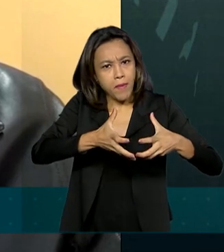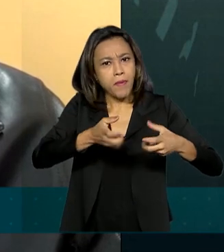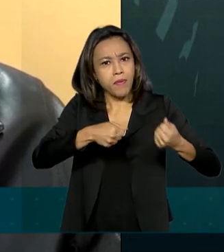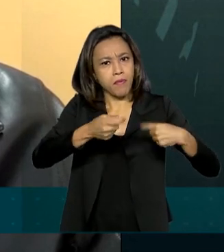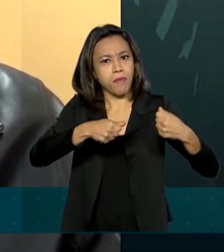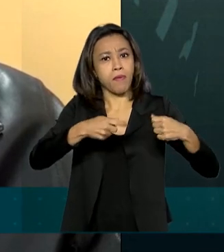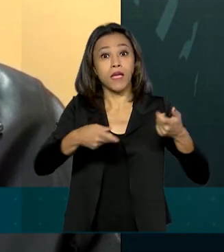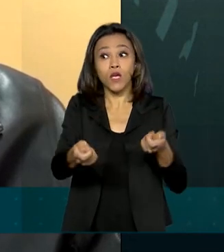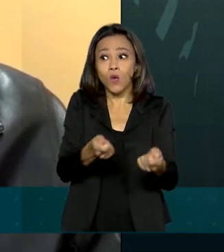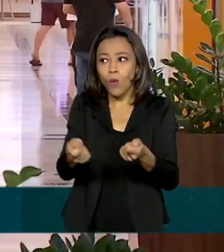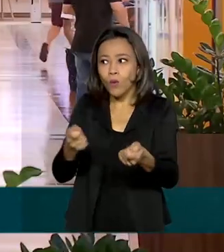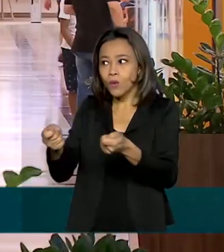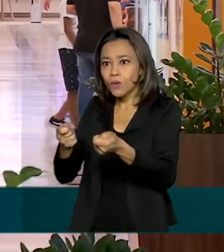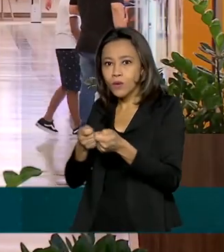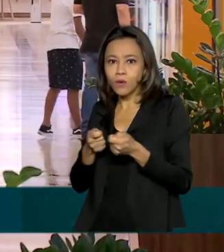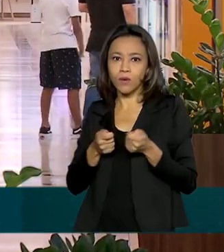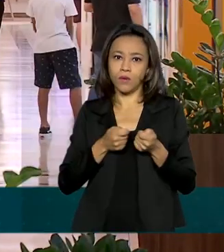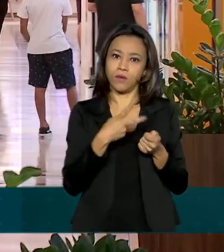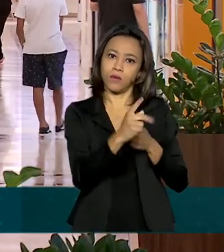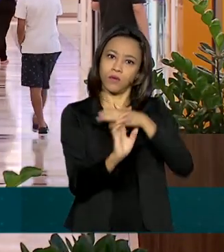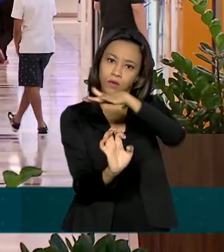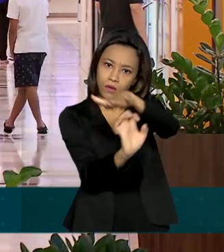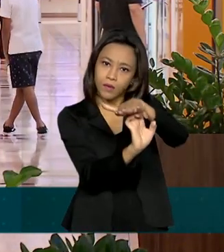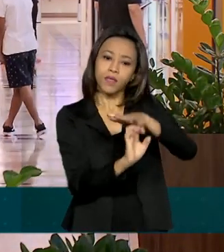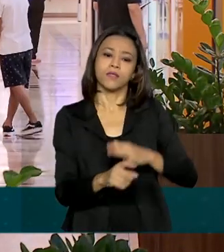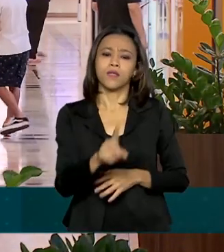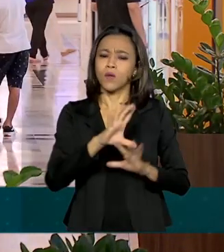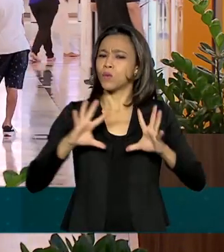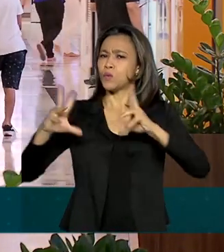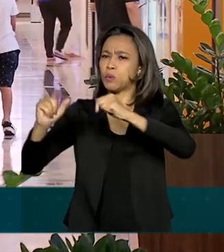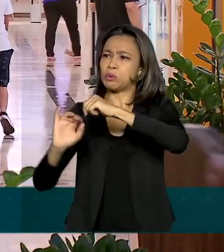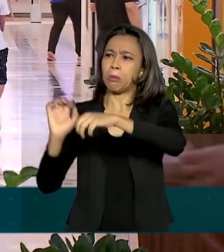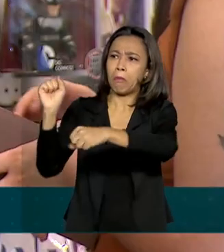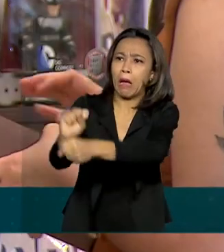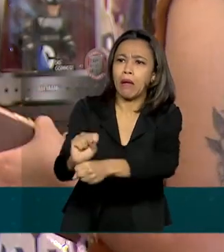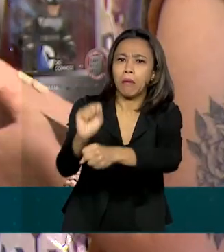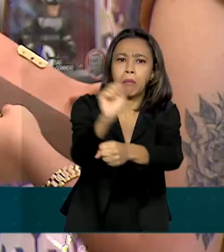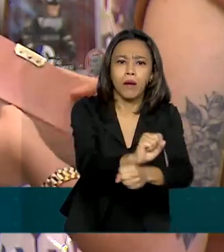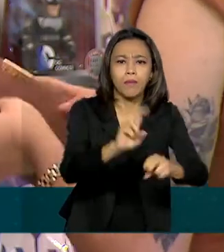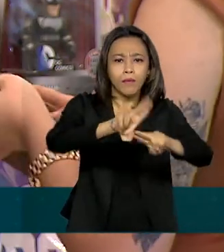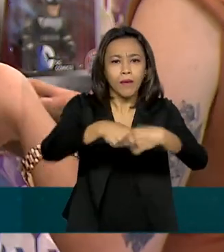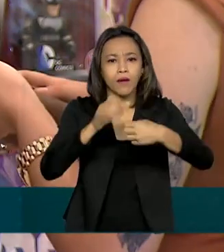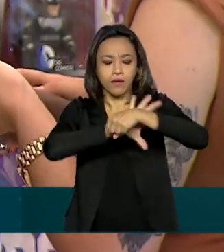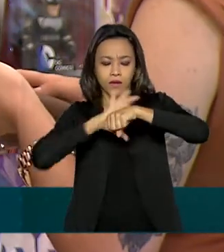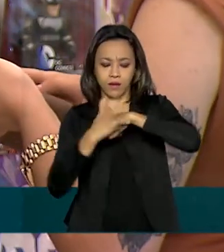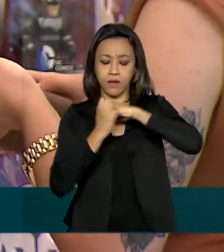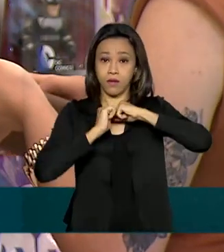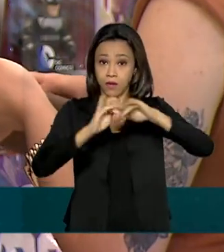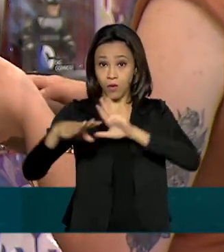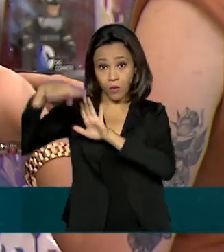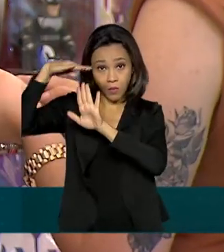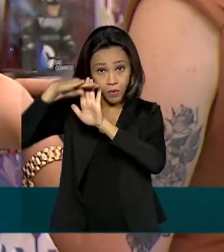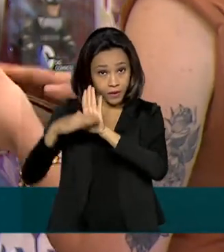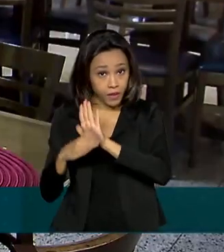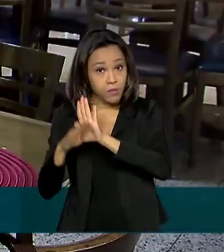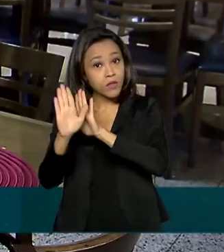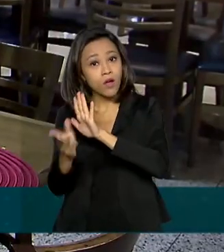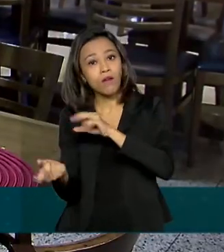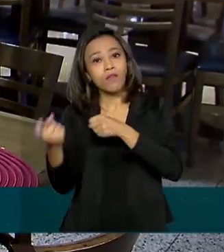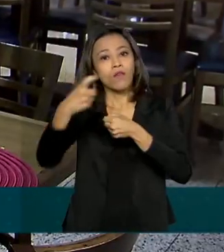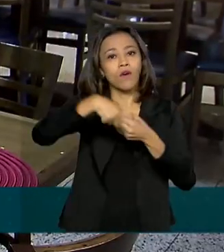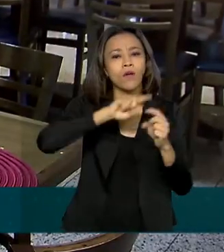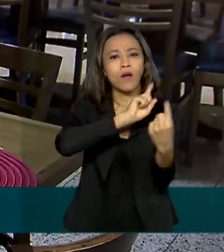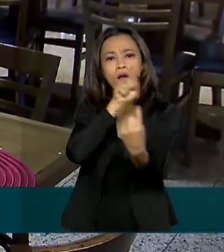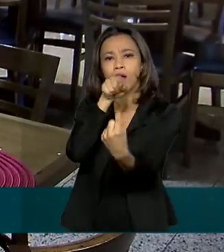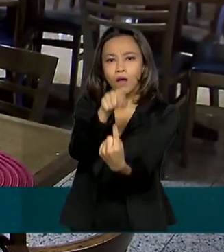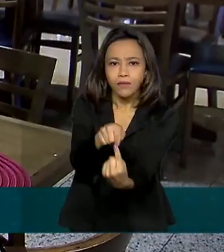de custos da sua empresa. Com as atividades paralisadas por causa da pandemia, o programa Brasil Mais retoma as ações com